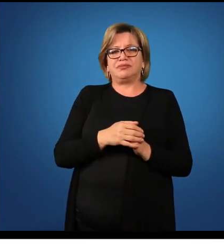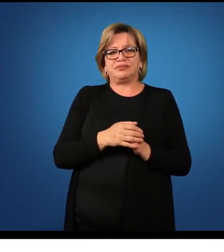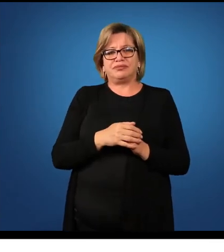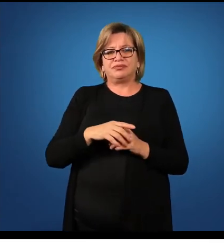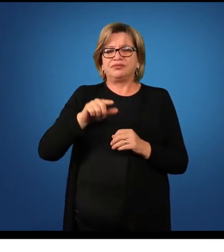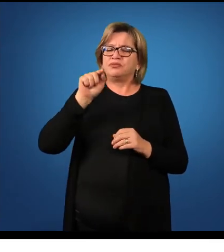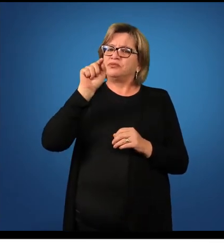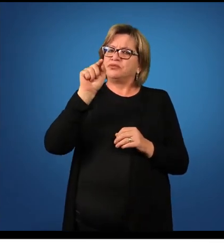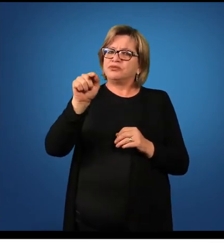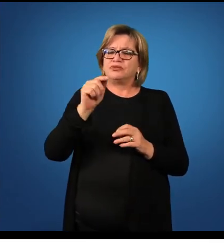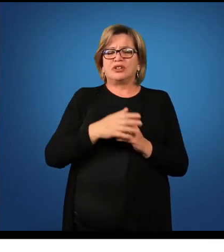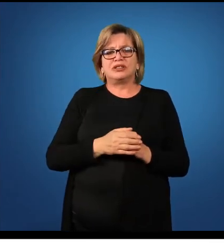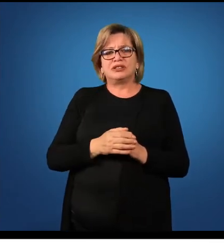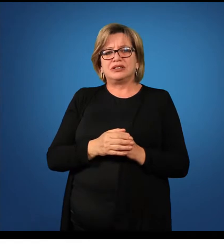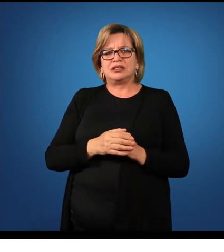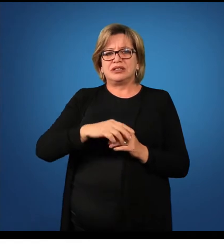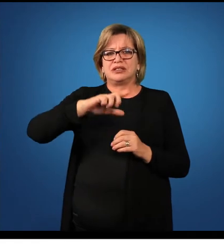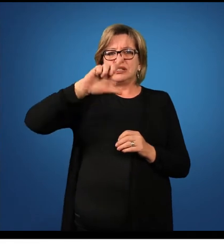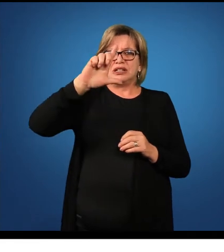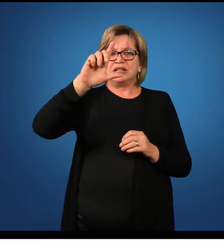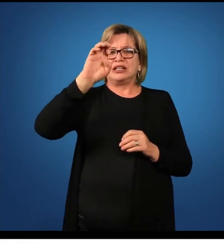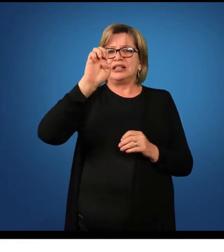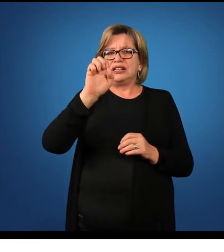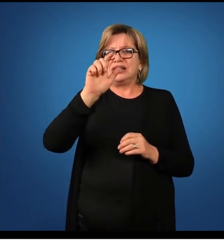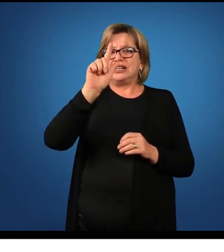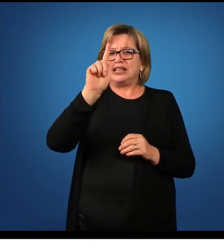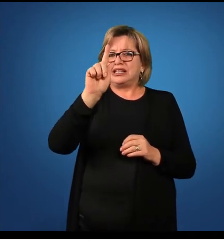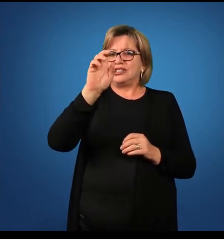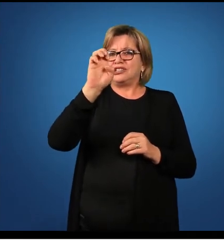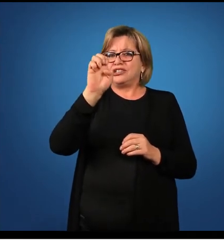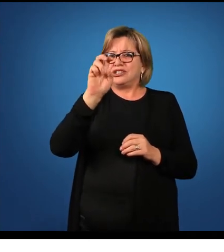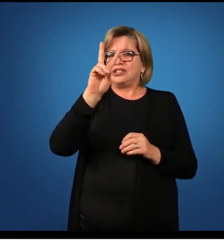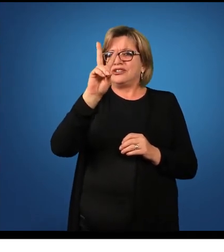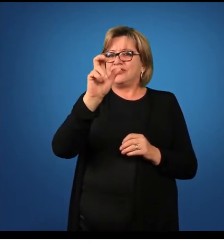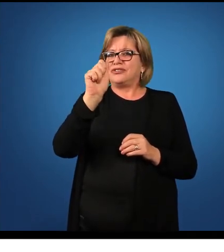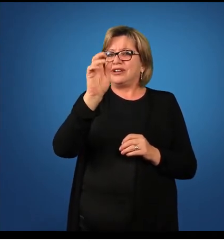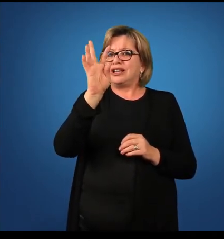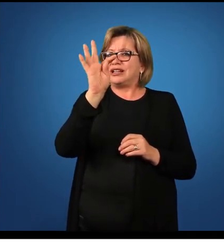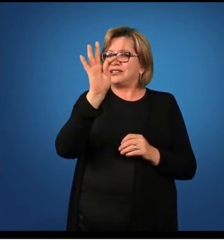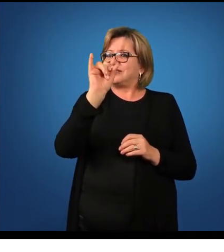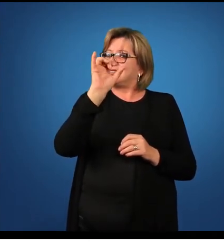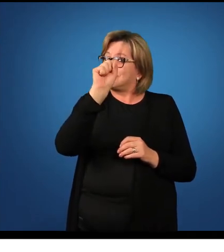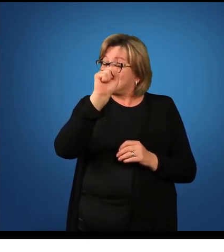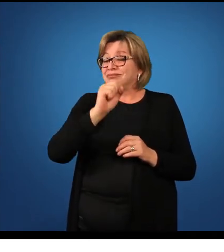Vós, le, dje, batis,